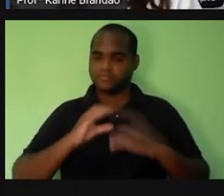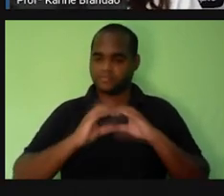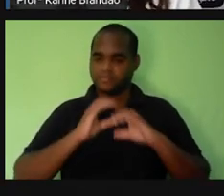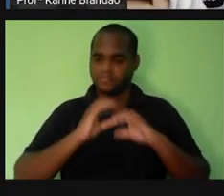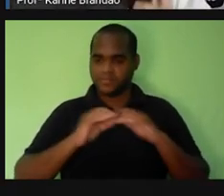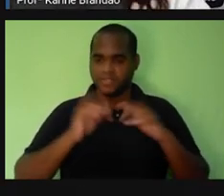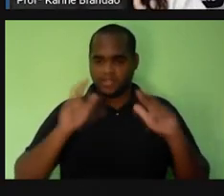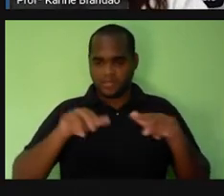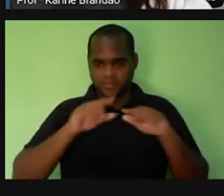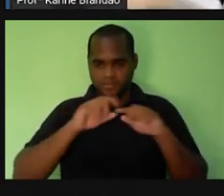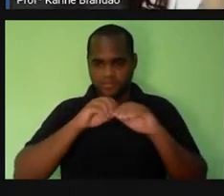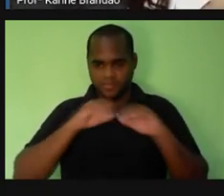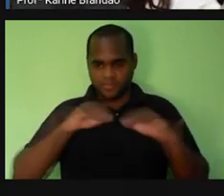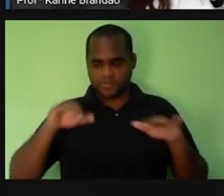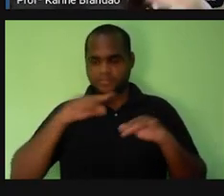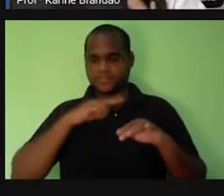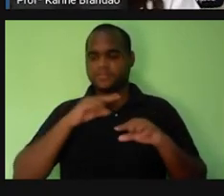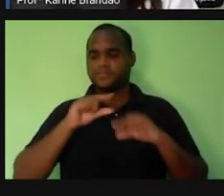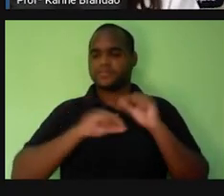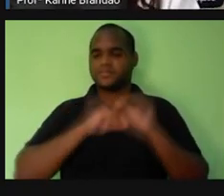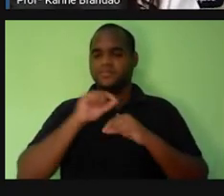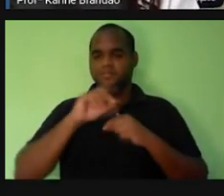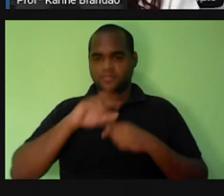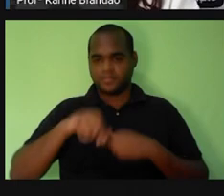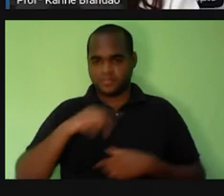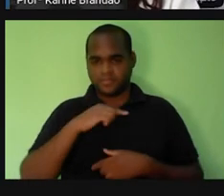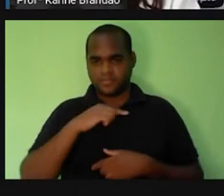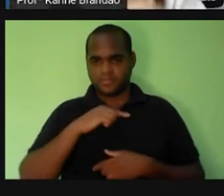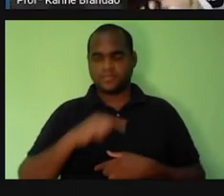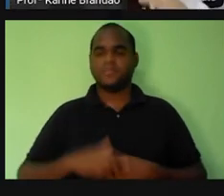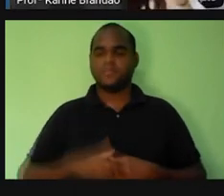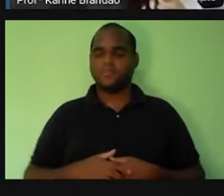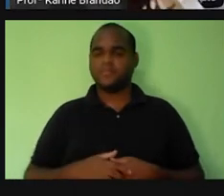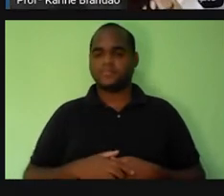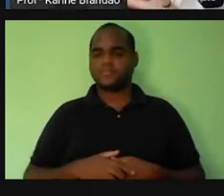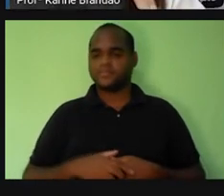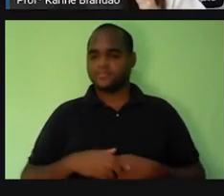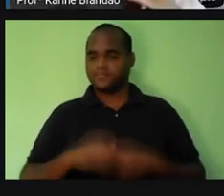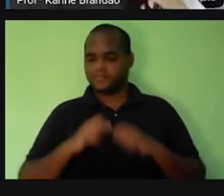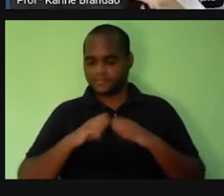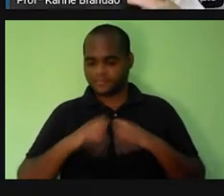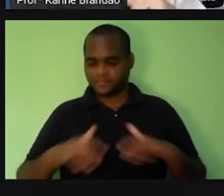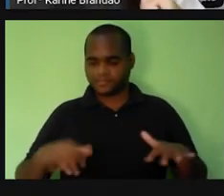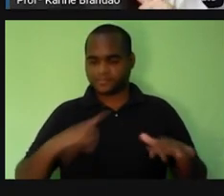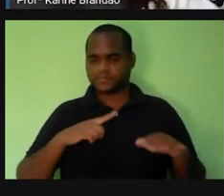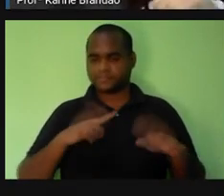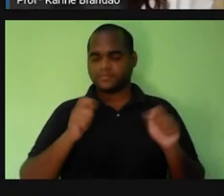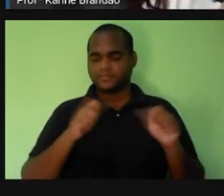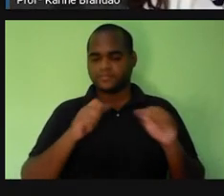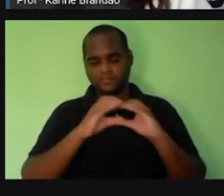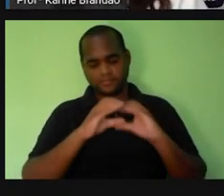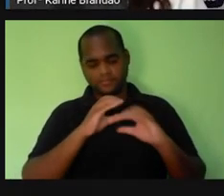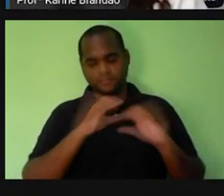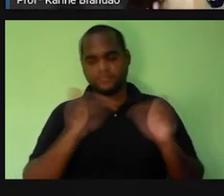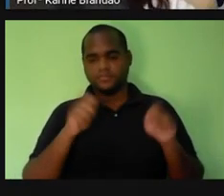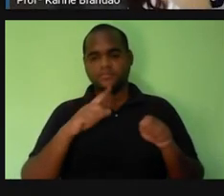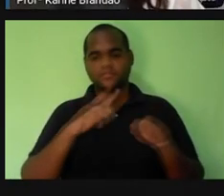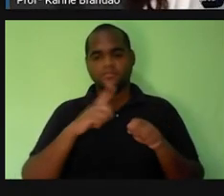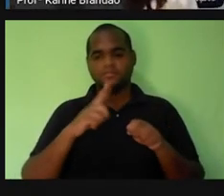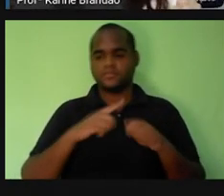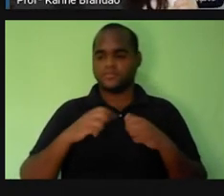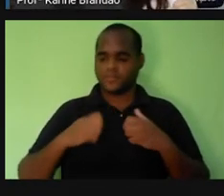circulatório que se comunica com o sistema respiratório que se comunica com o sistema muscular